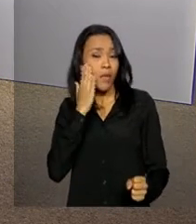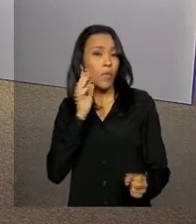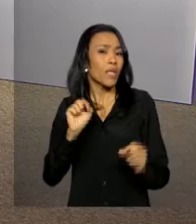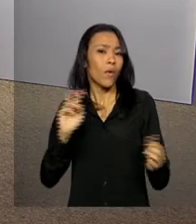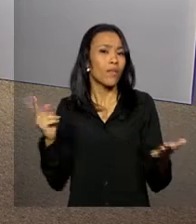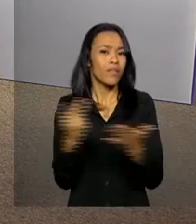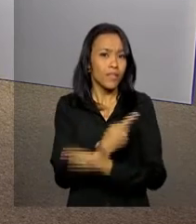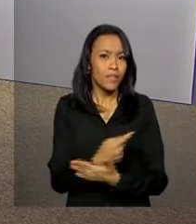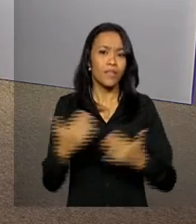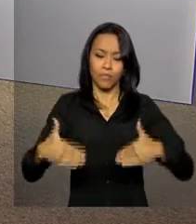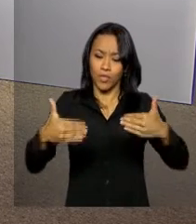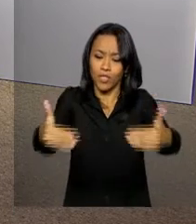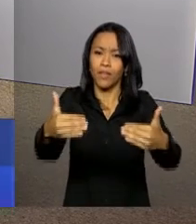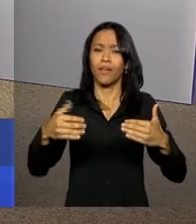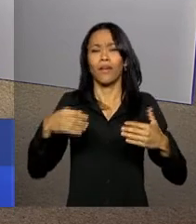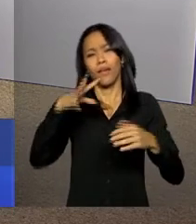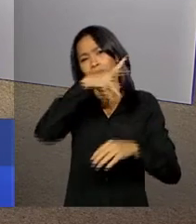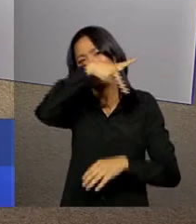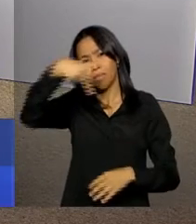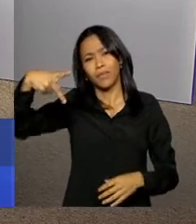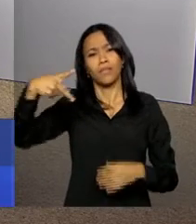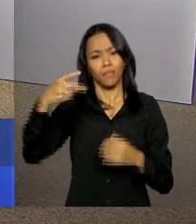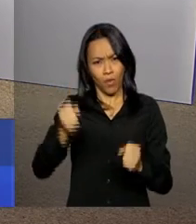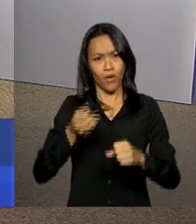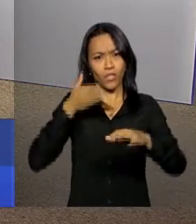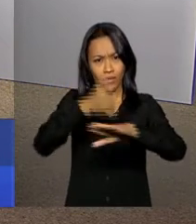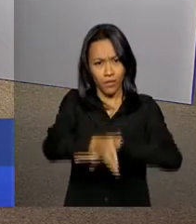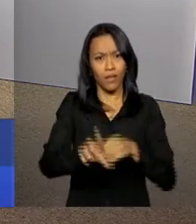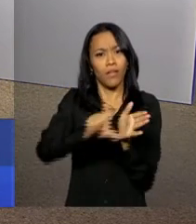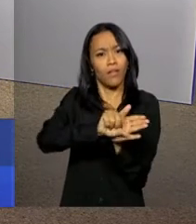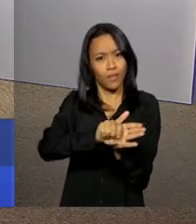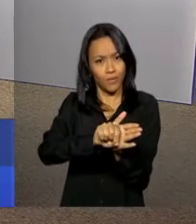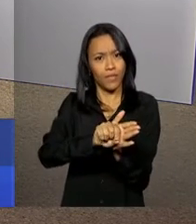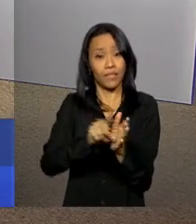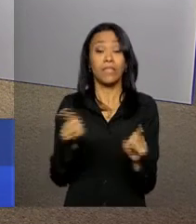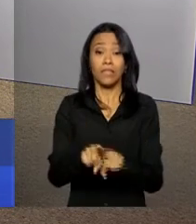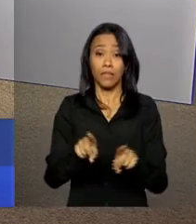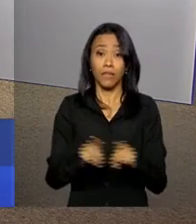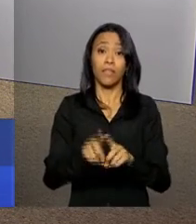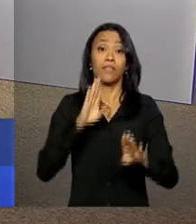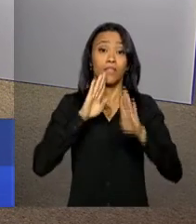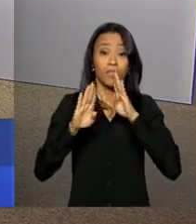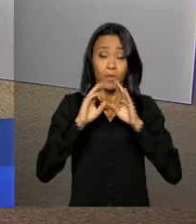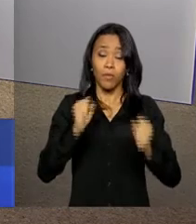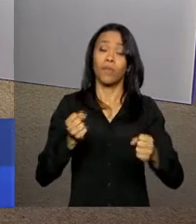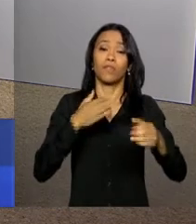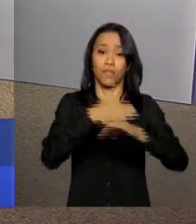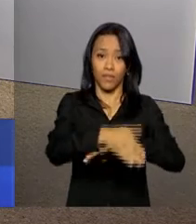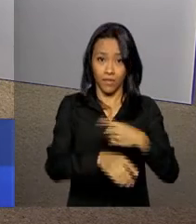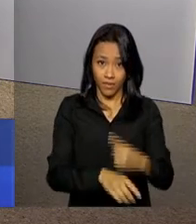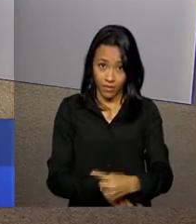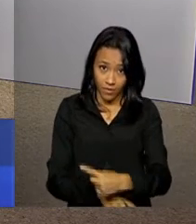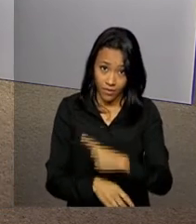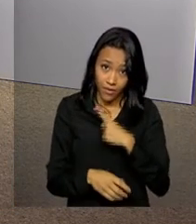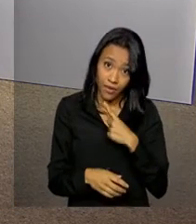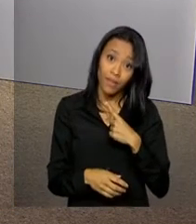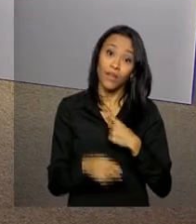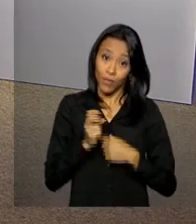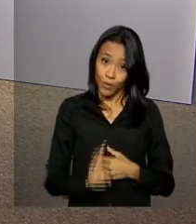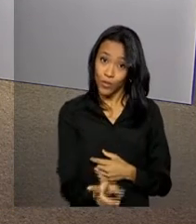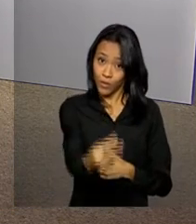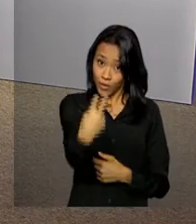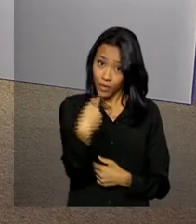Executivo Federal também nas nossas redes sociais, twitter.com.br tvnbr, facebook.com.br tvnbr.